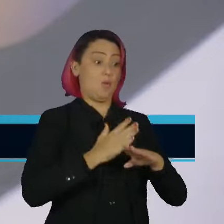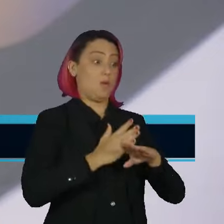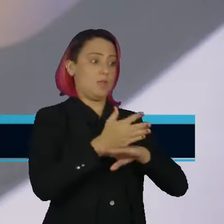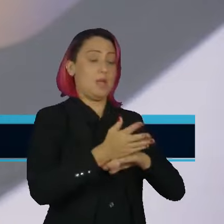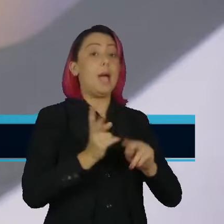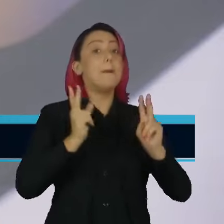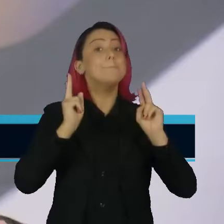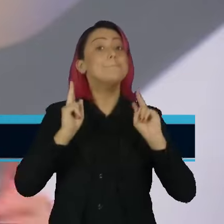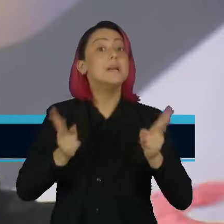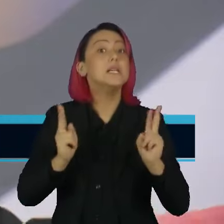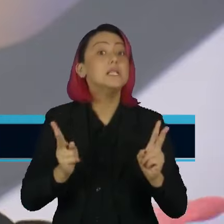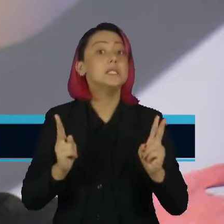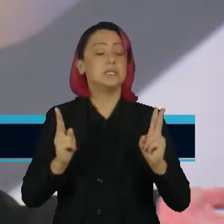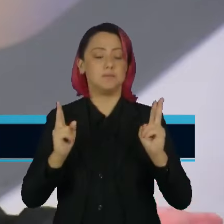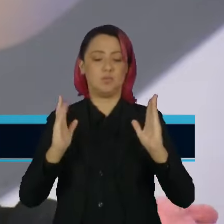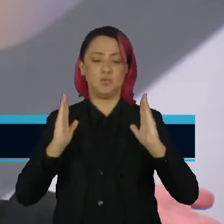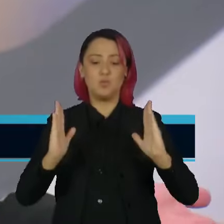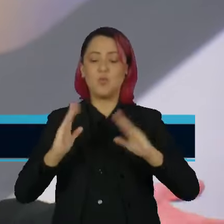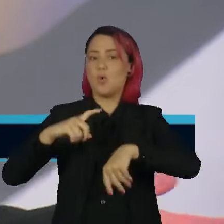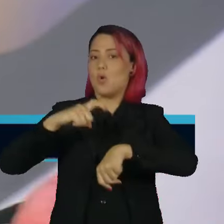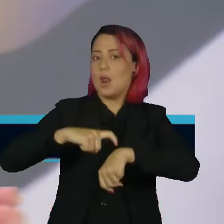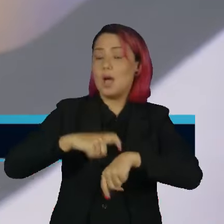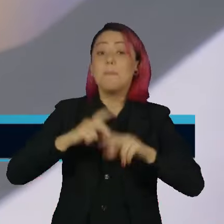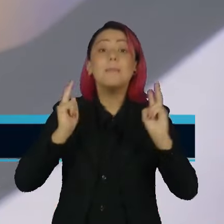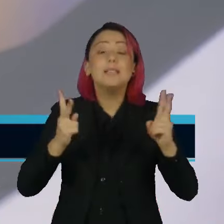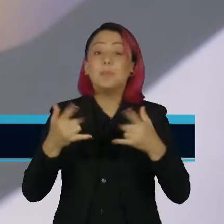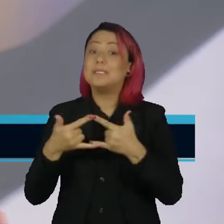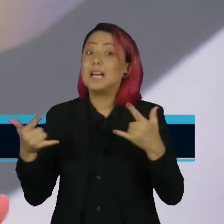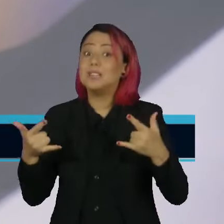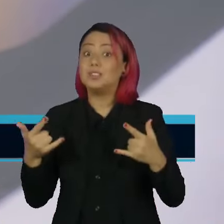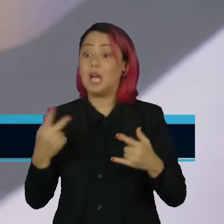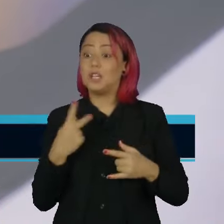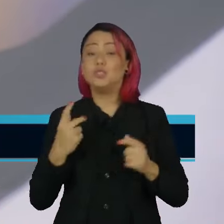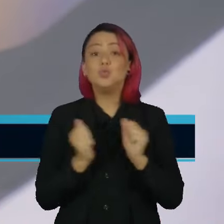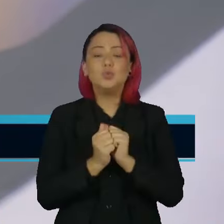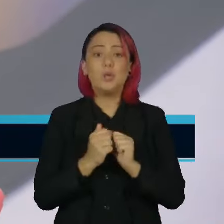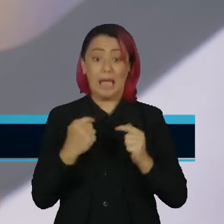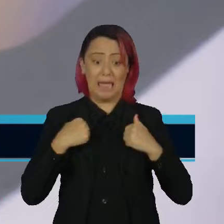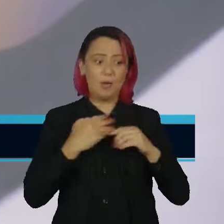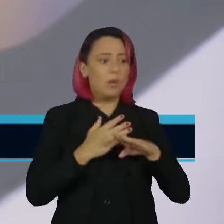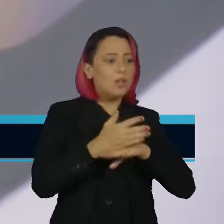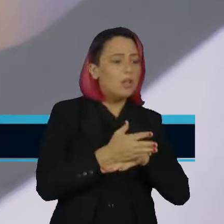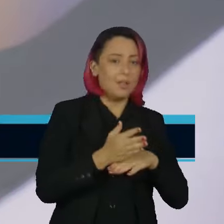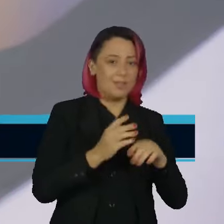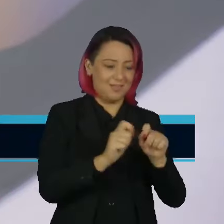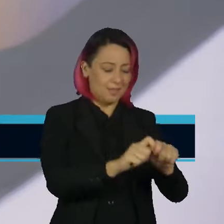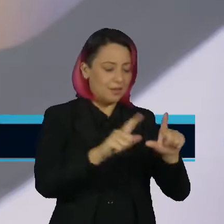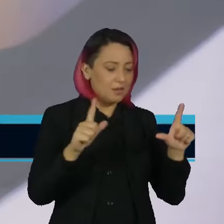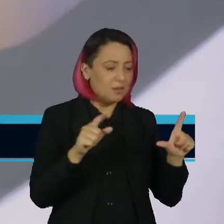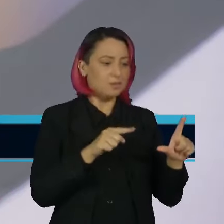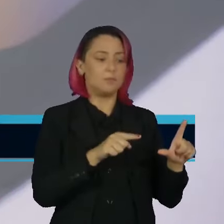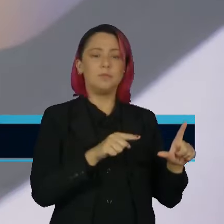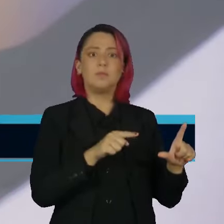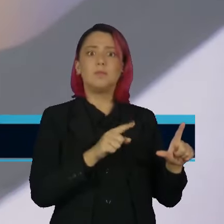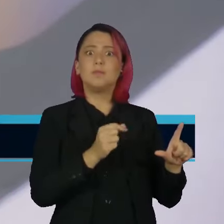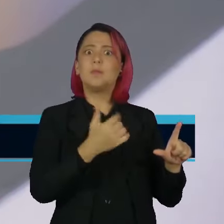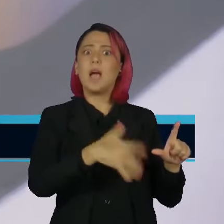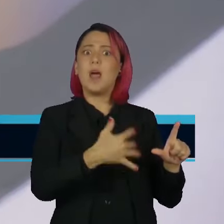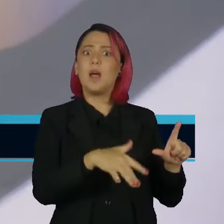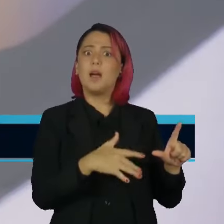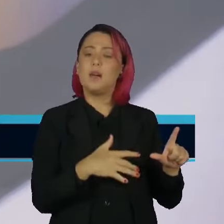mesmo trecho, que é o mesmo horário, a gente vai junto, estava mais caro. Por quê? Porque eu viajo muito